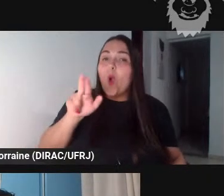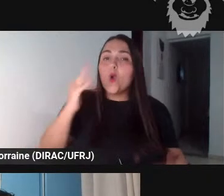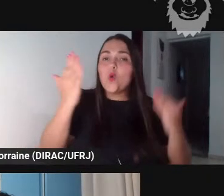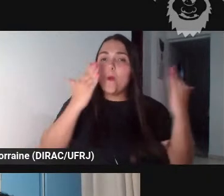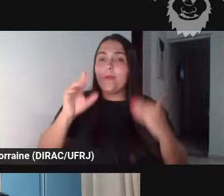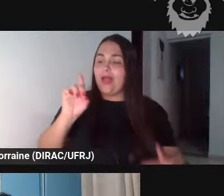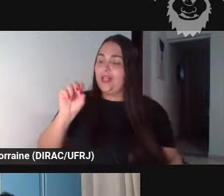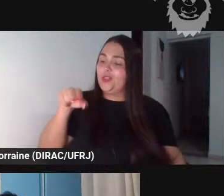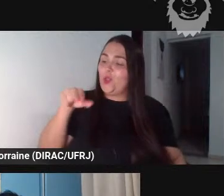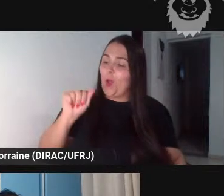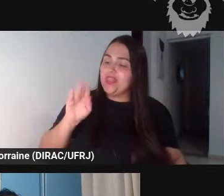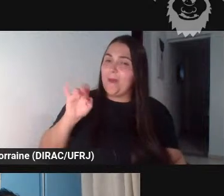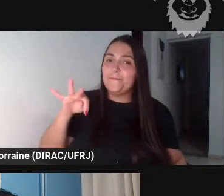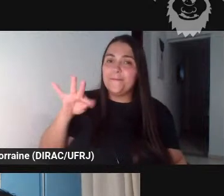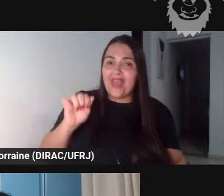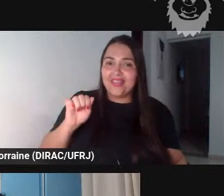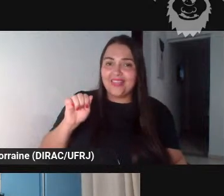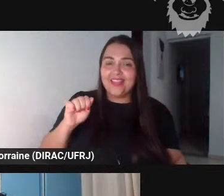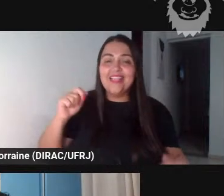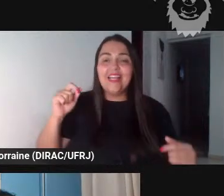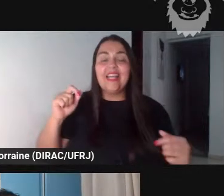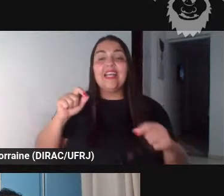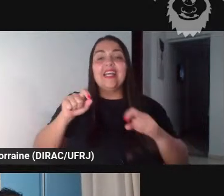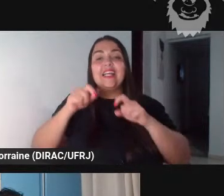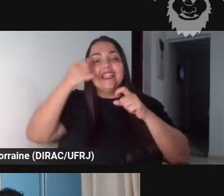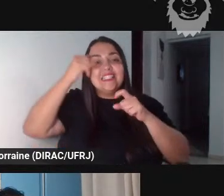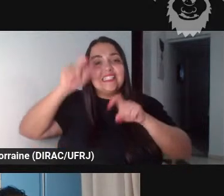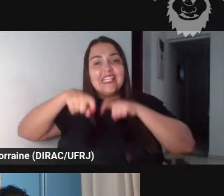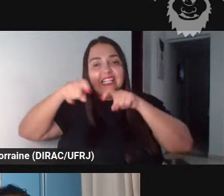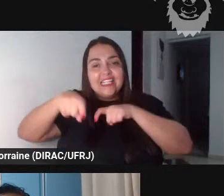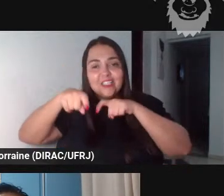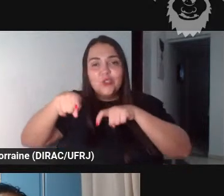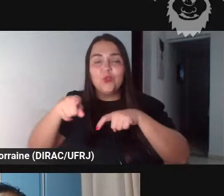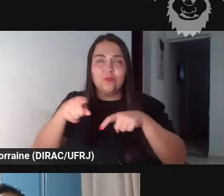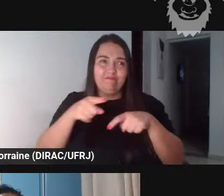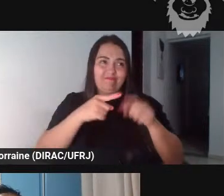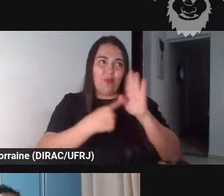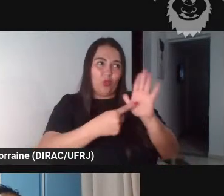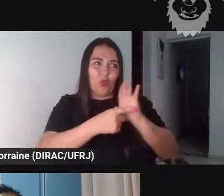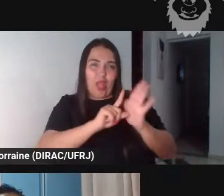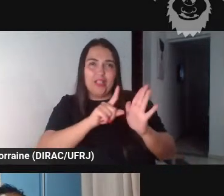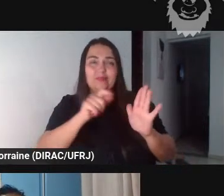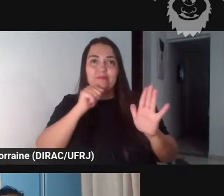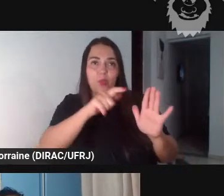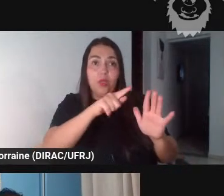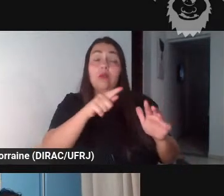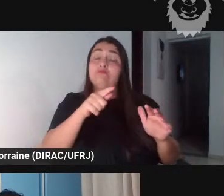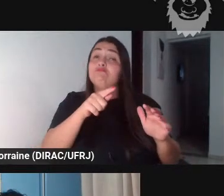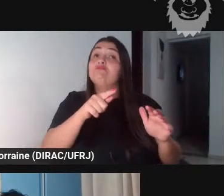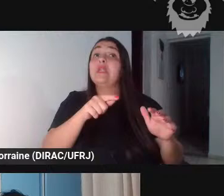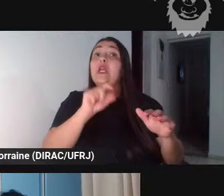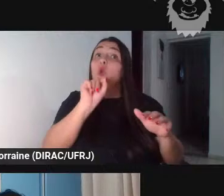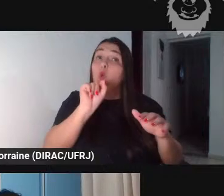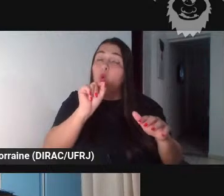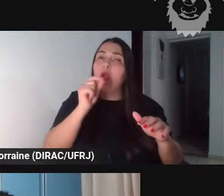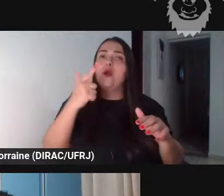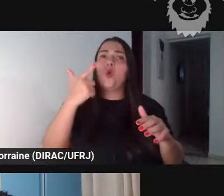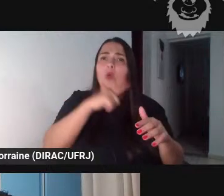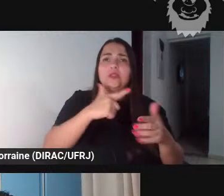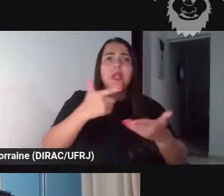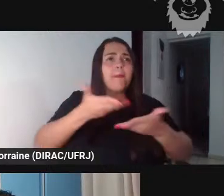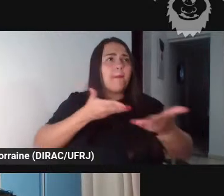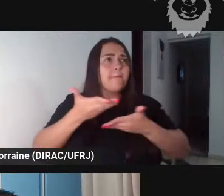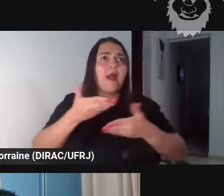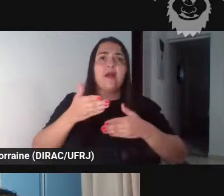de aula e fazer a mediação da leitura então eu gostaria até de comentar que no caso de textos clássicos que já